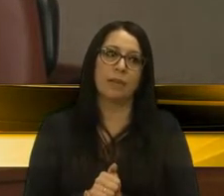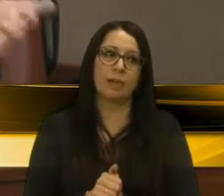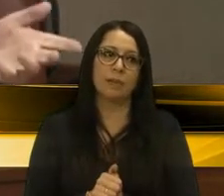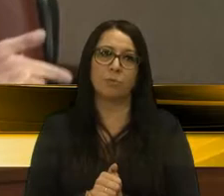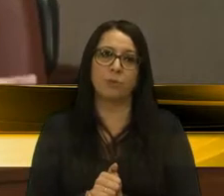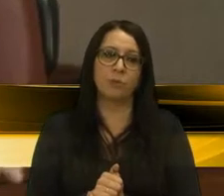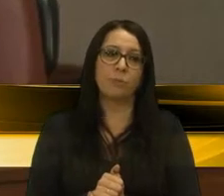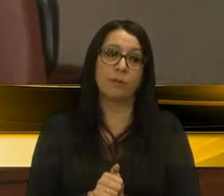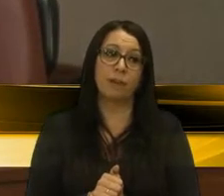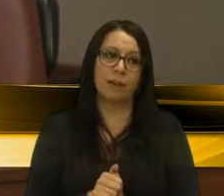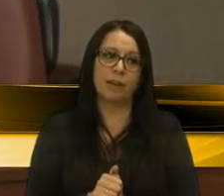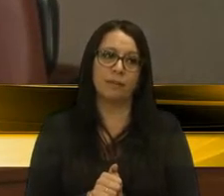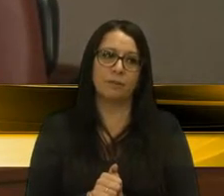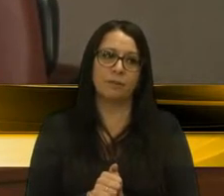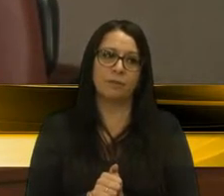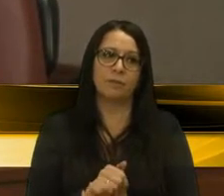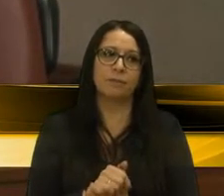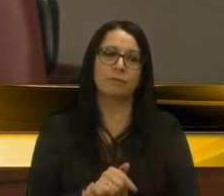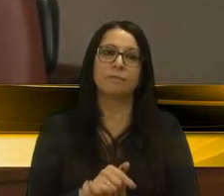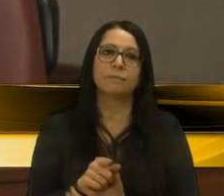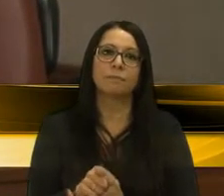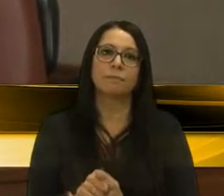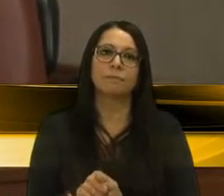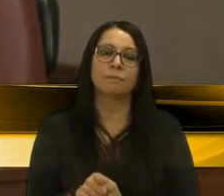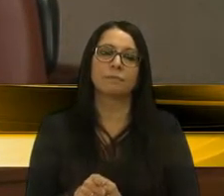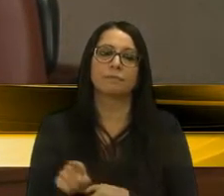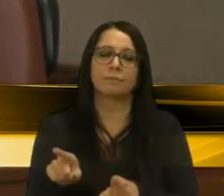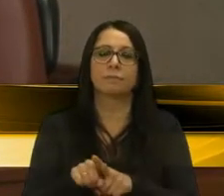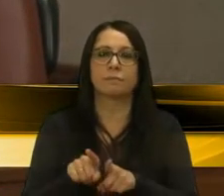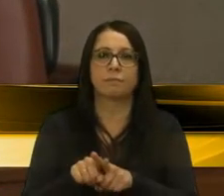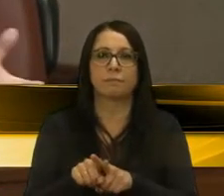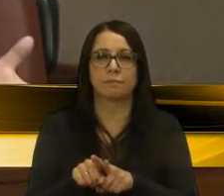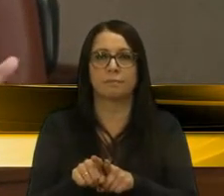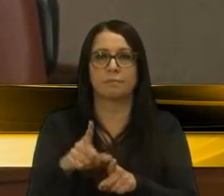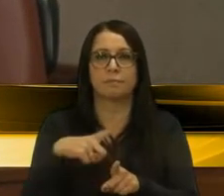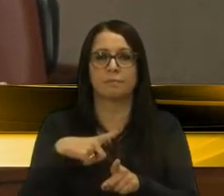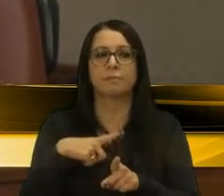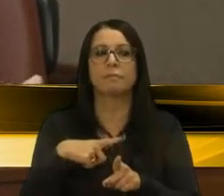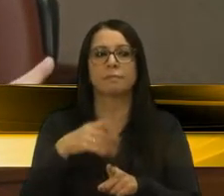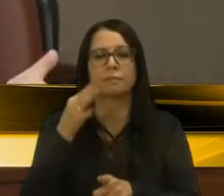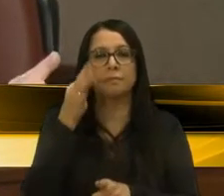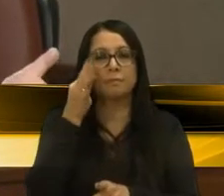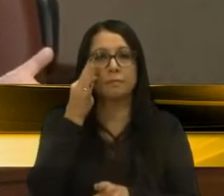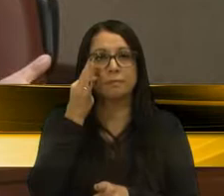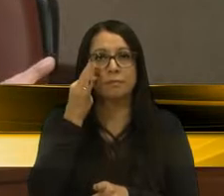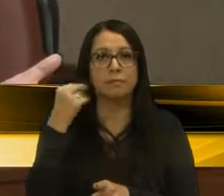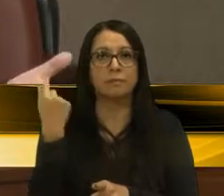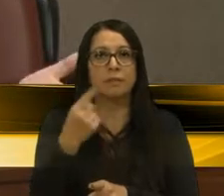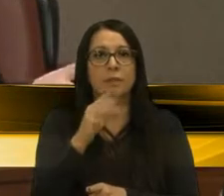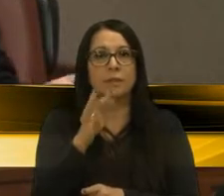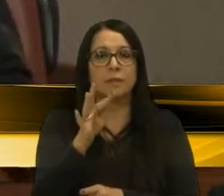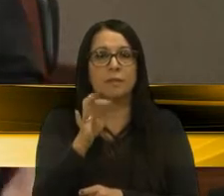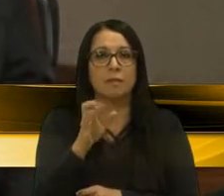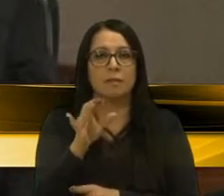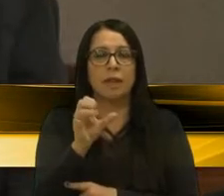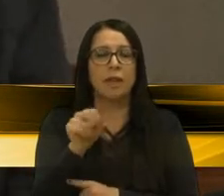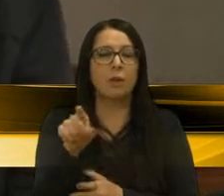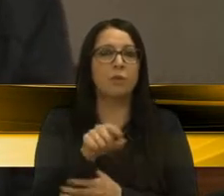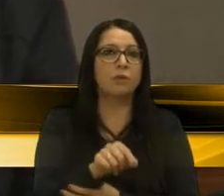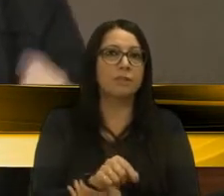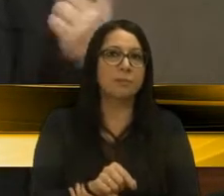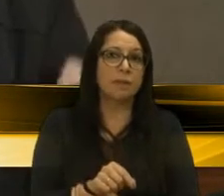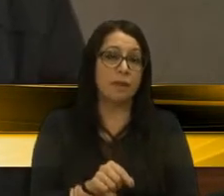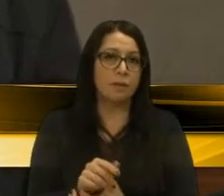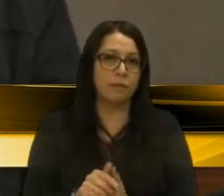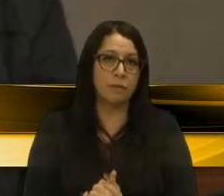As bicas que o vereador Paulo se referia, elas tinham a presença de coliformes fecais, e análises feitas,